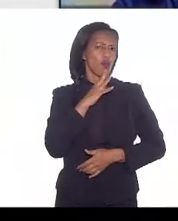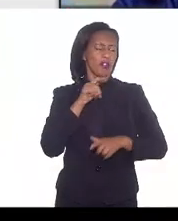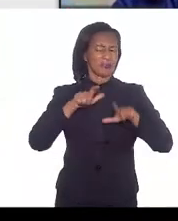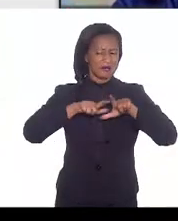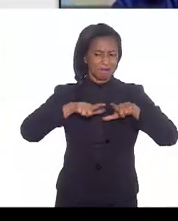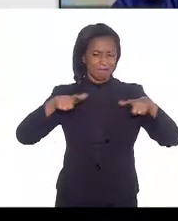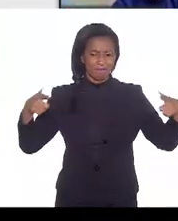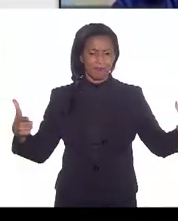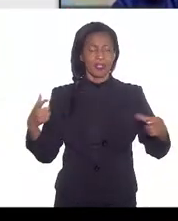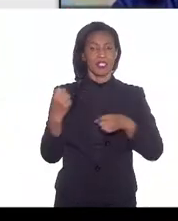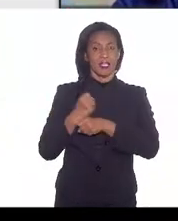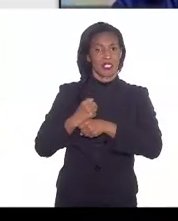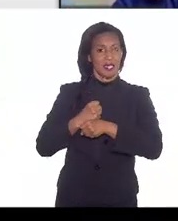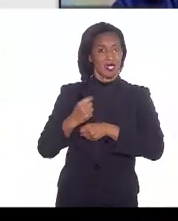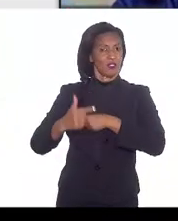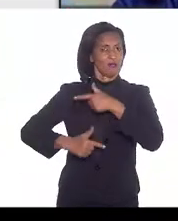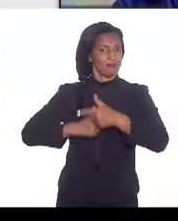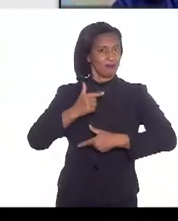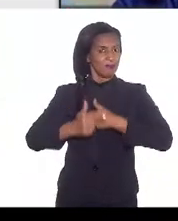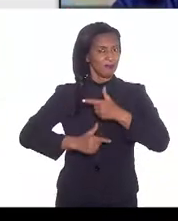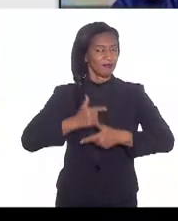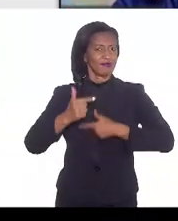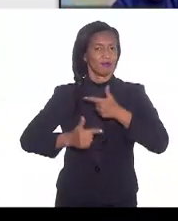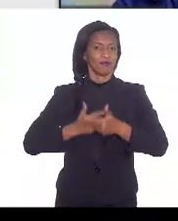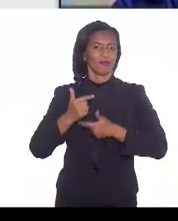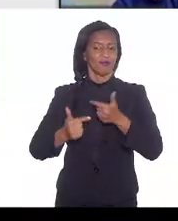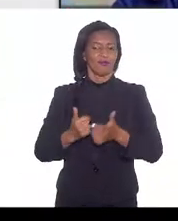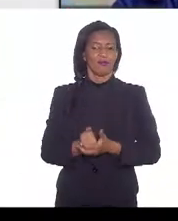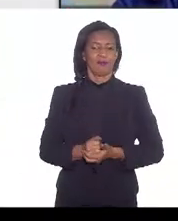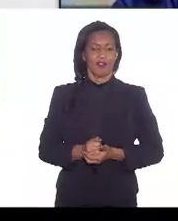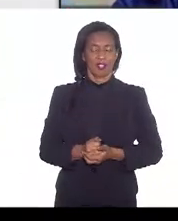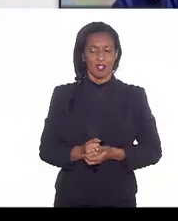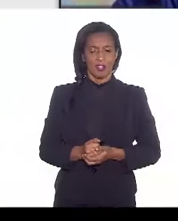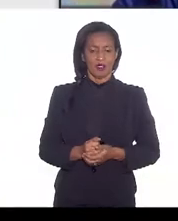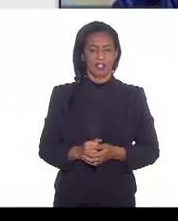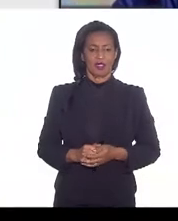amplo, ao longo desses anos de trabalho, da parte